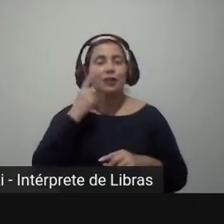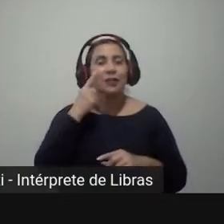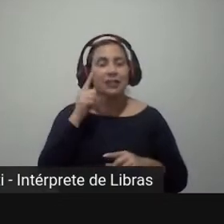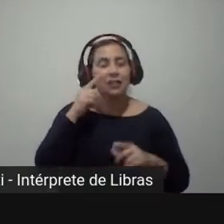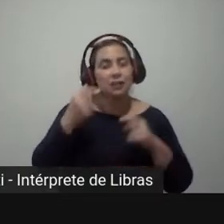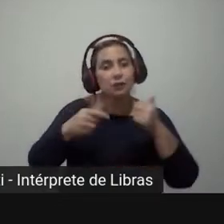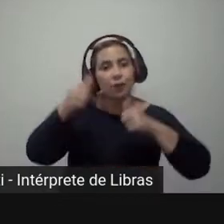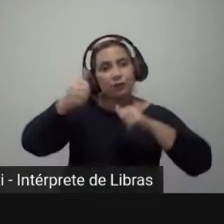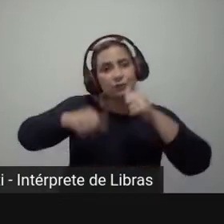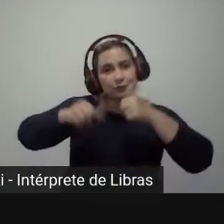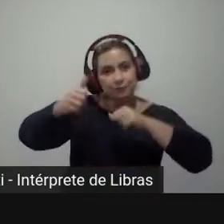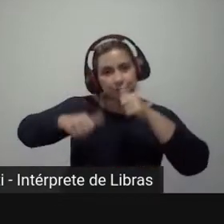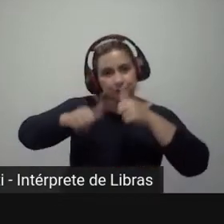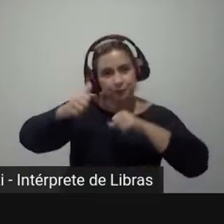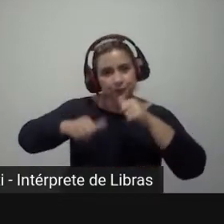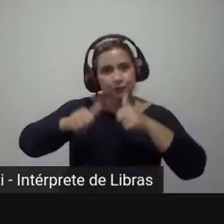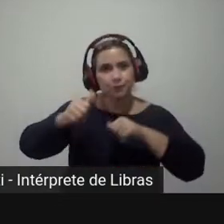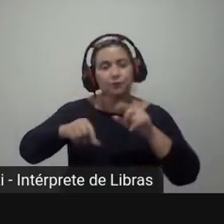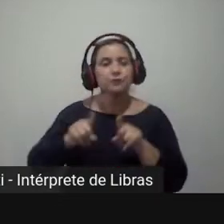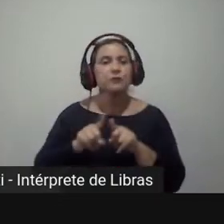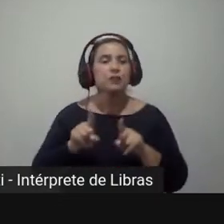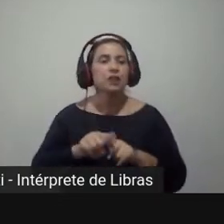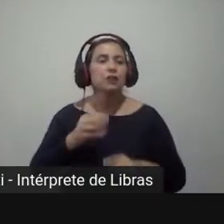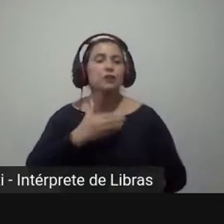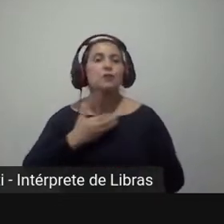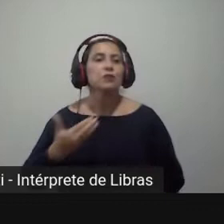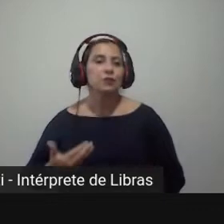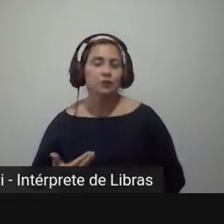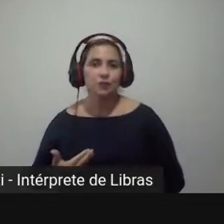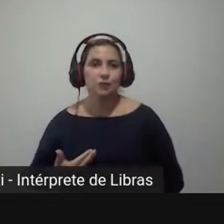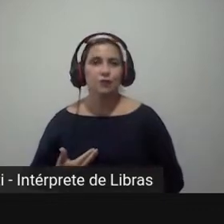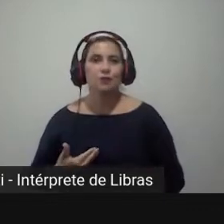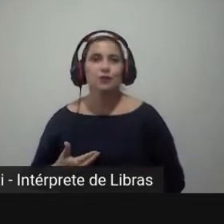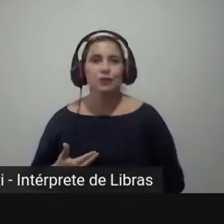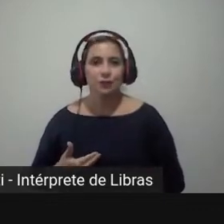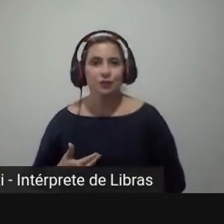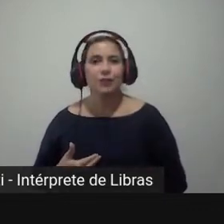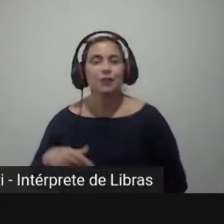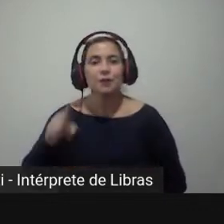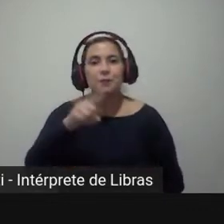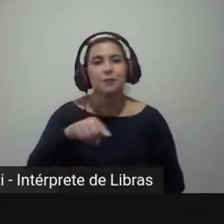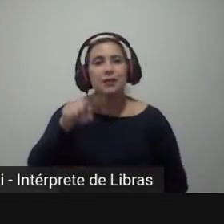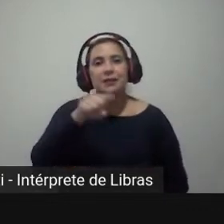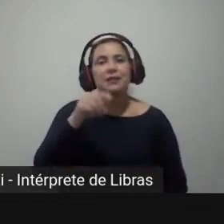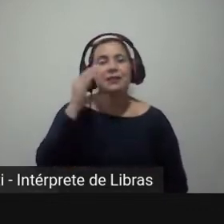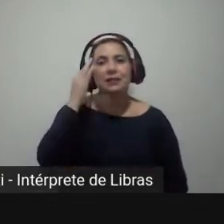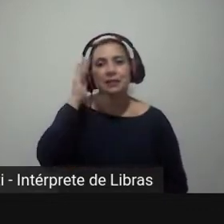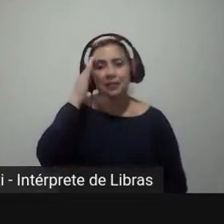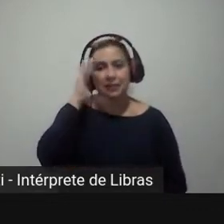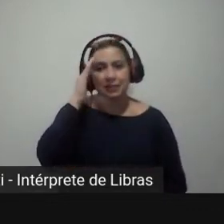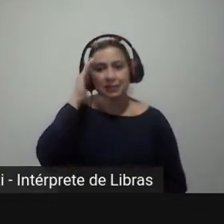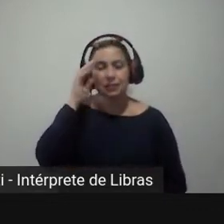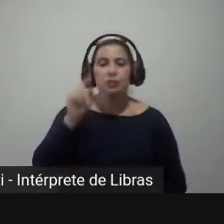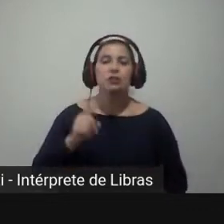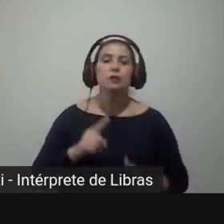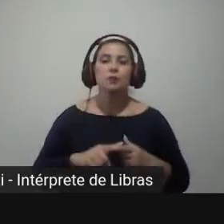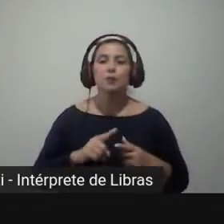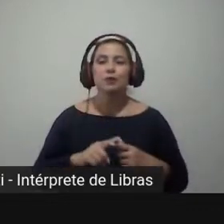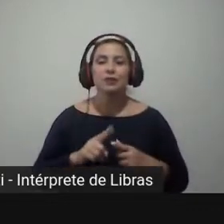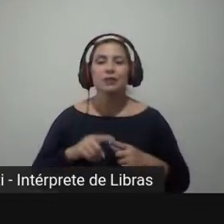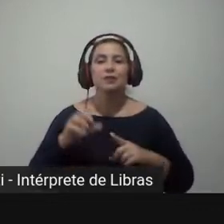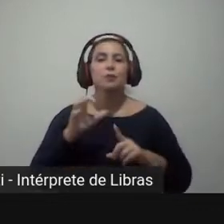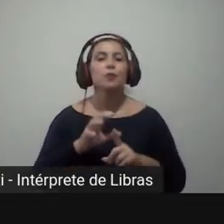análise, que é o efeito do coateio governatorial também, para tentar entender se isso seria a causa ou isso estaria